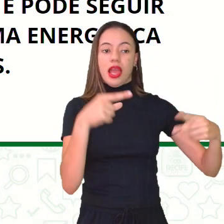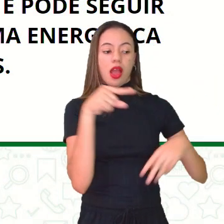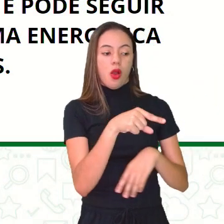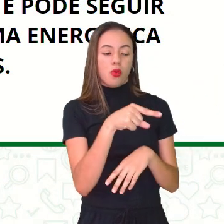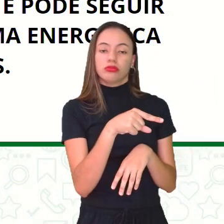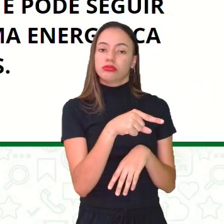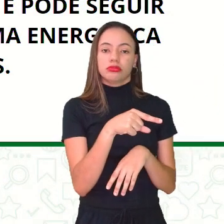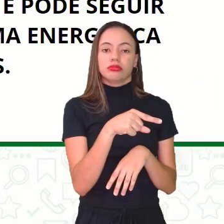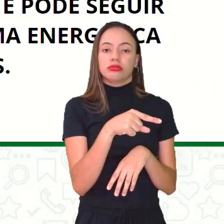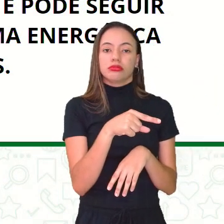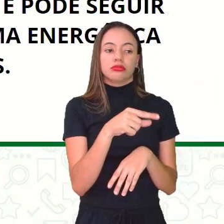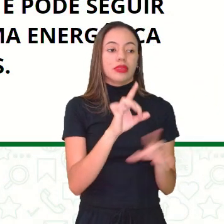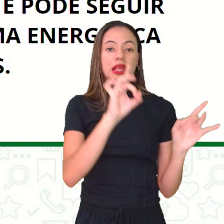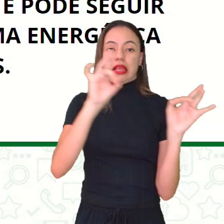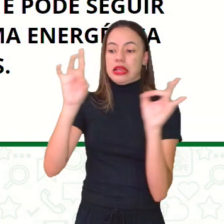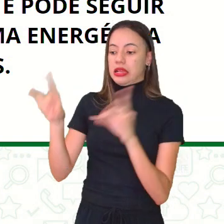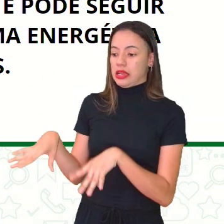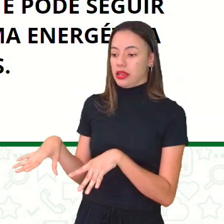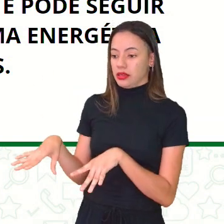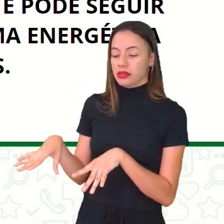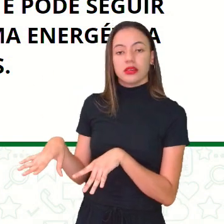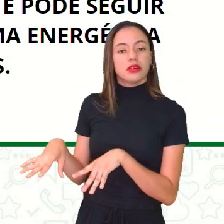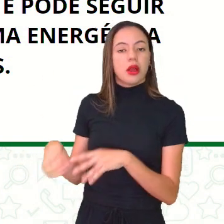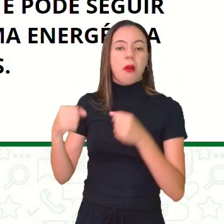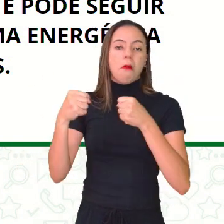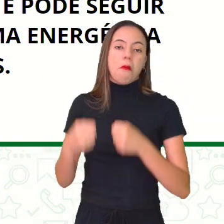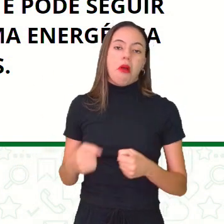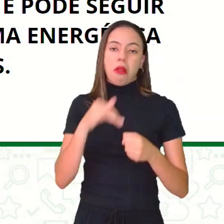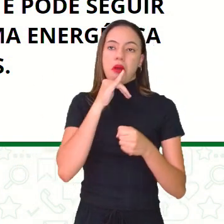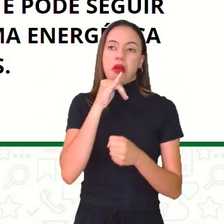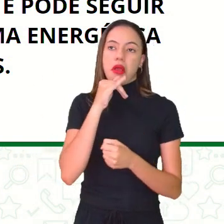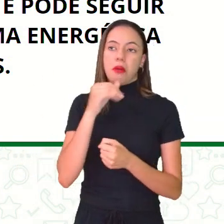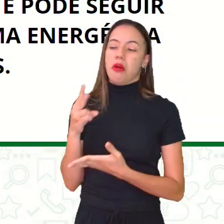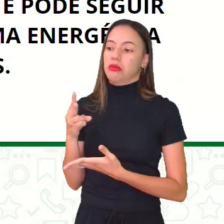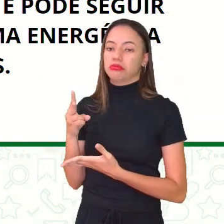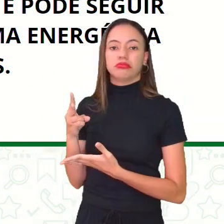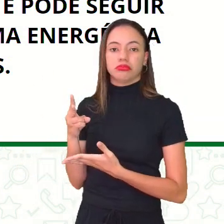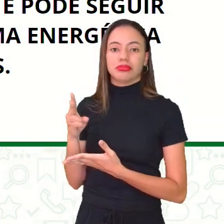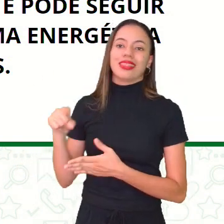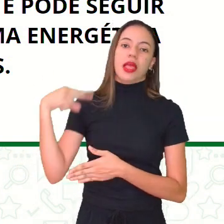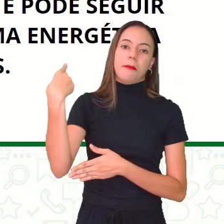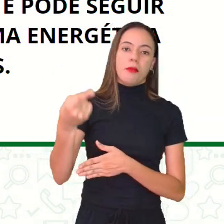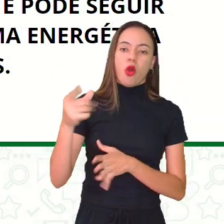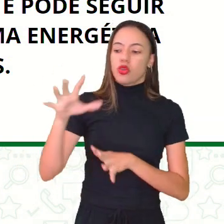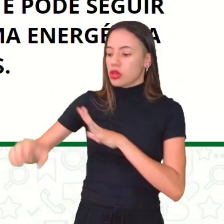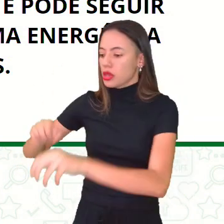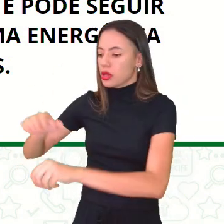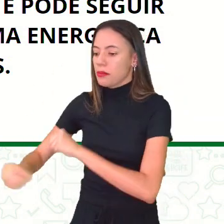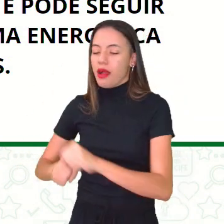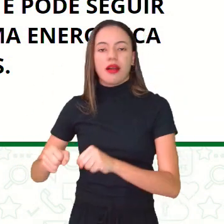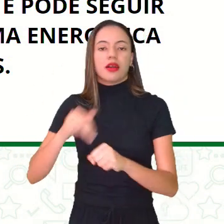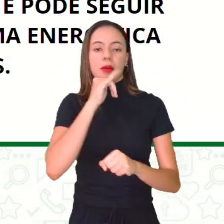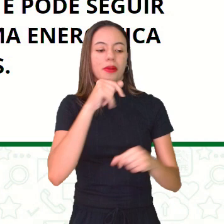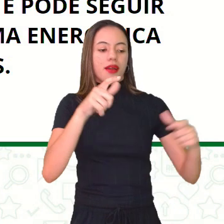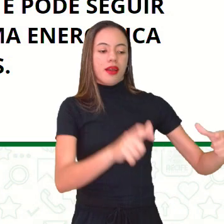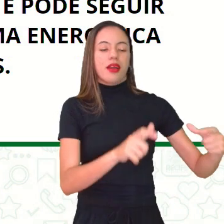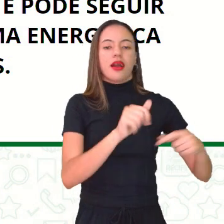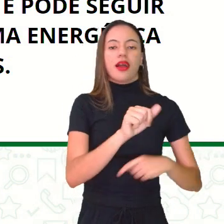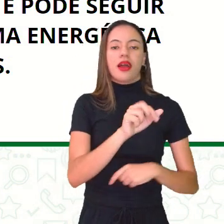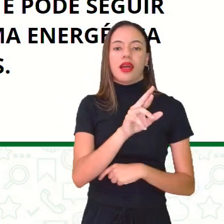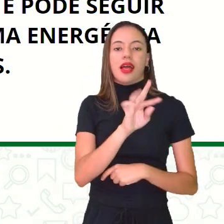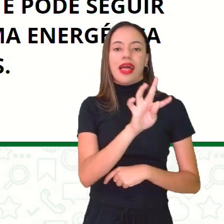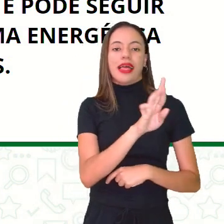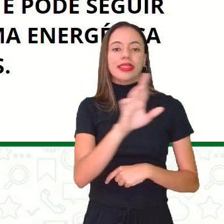diferentes formas, é descartado e pode seguir para a reciclagem, para o aterro, para a queima